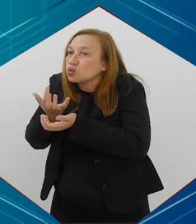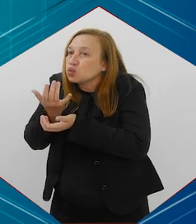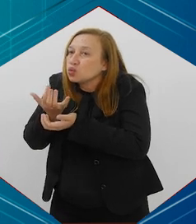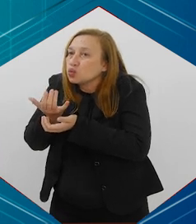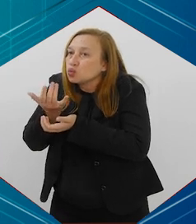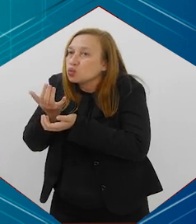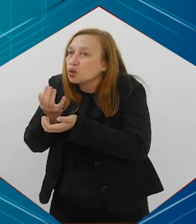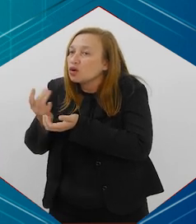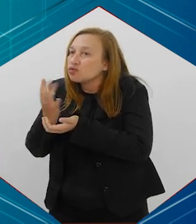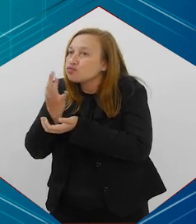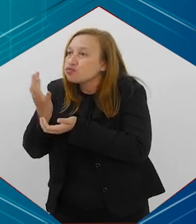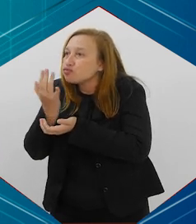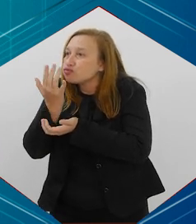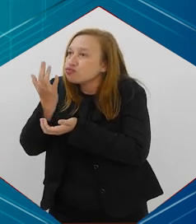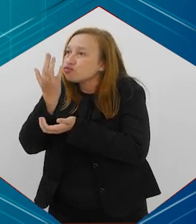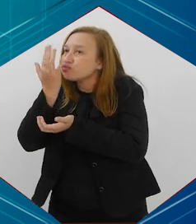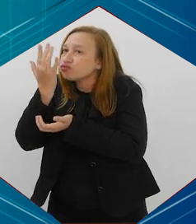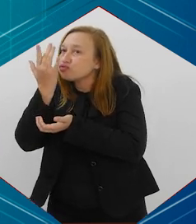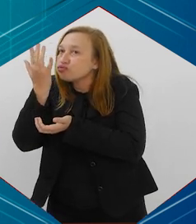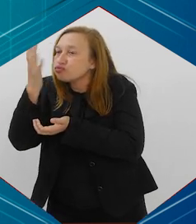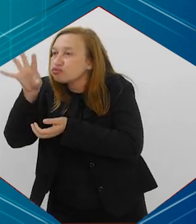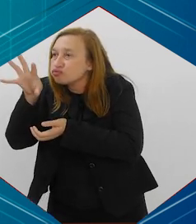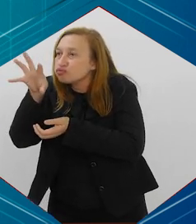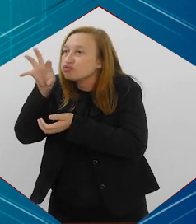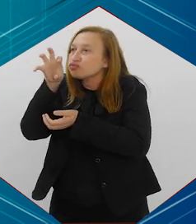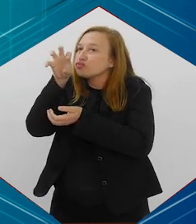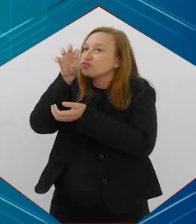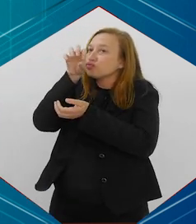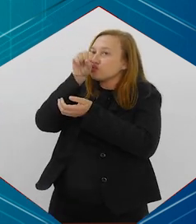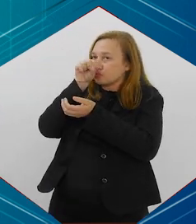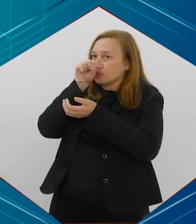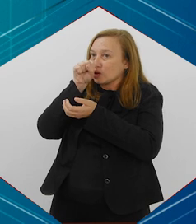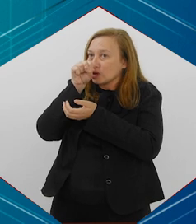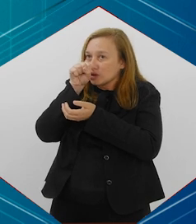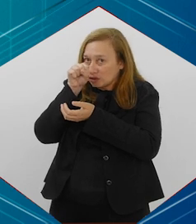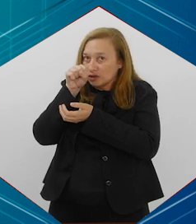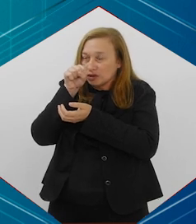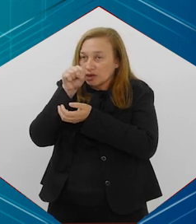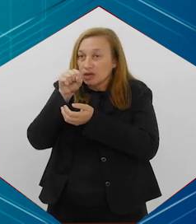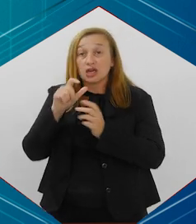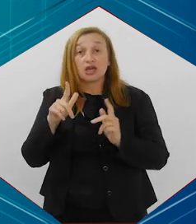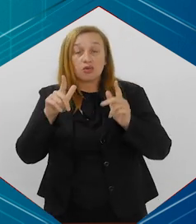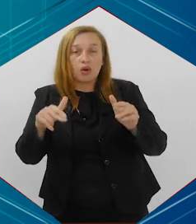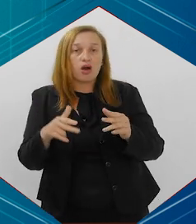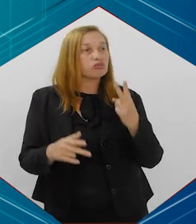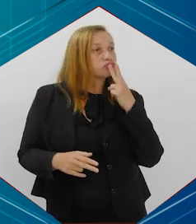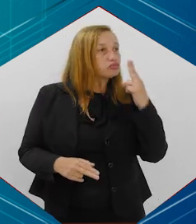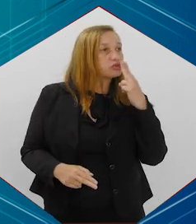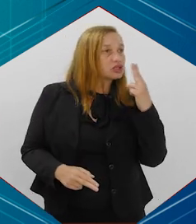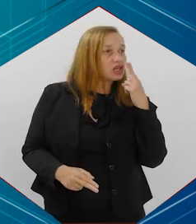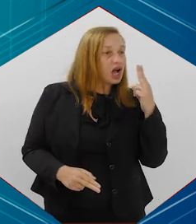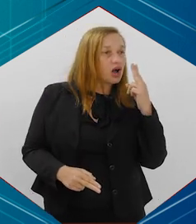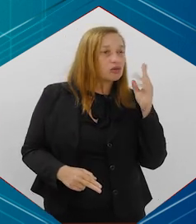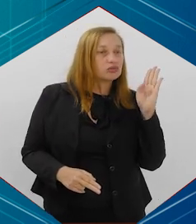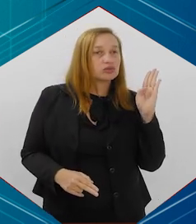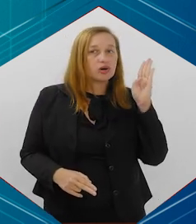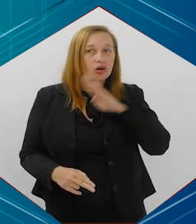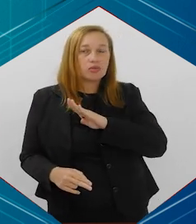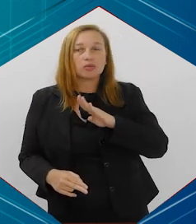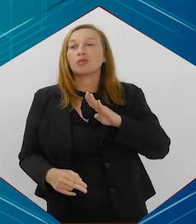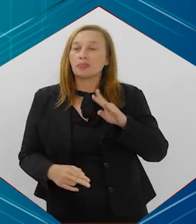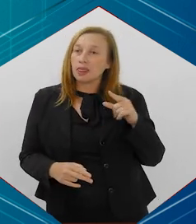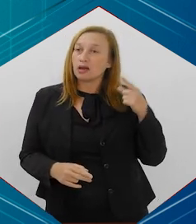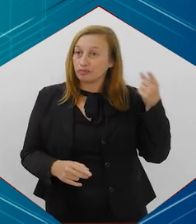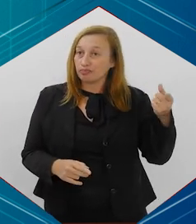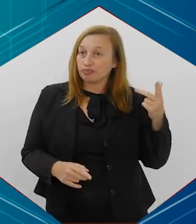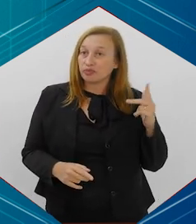aquela fumaça também depois é jogada para fora, assim como é a do cigarro convencional, gerando também um malefício, como o doutor falou, para